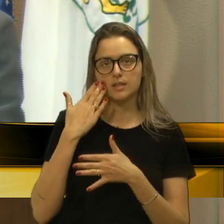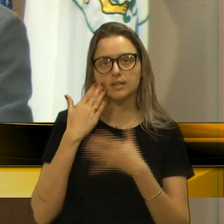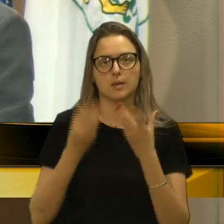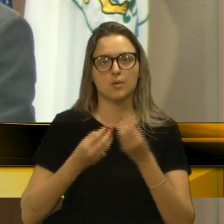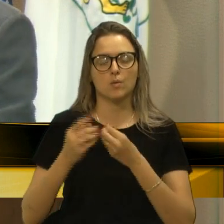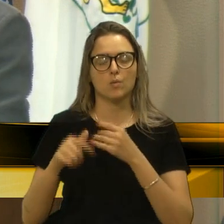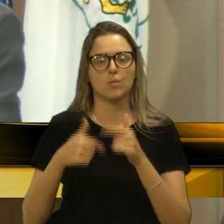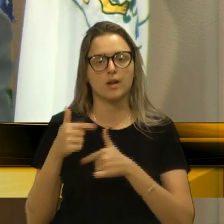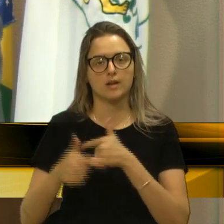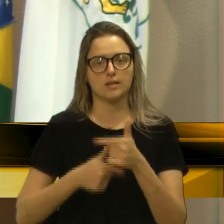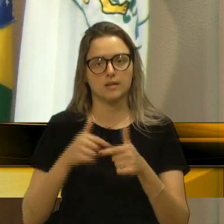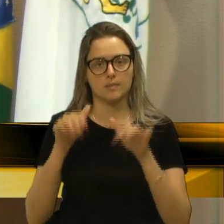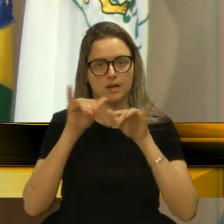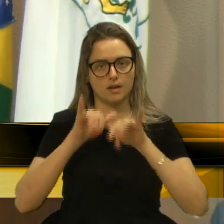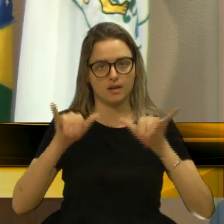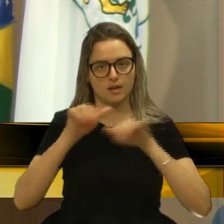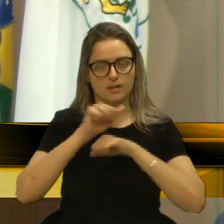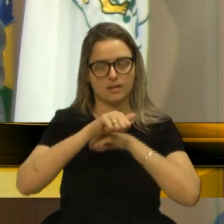bem como é que funciona?